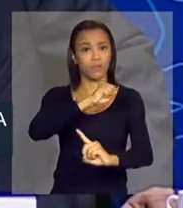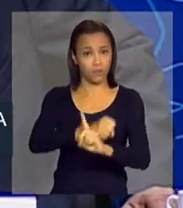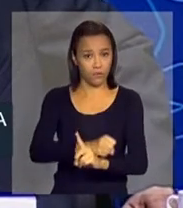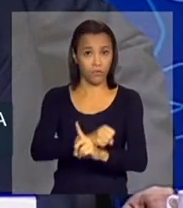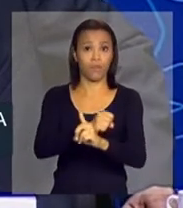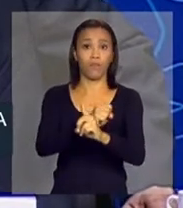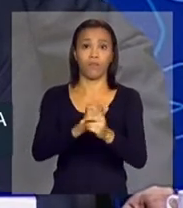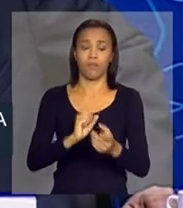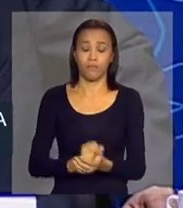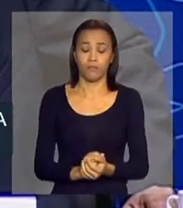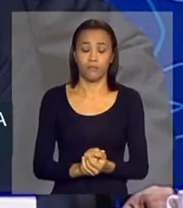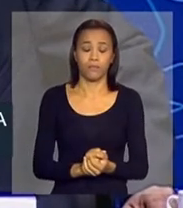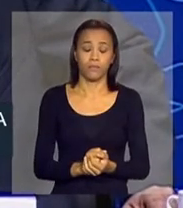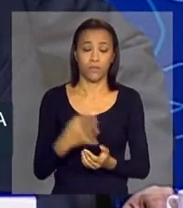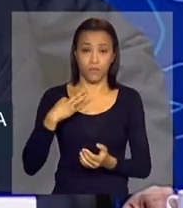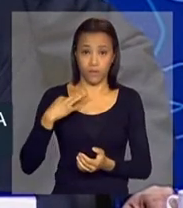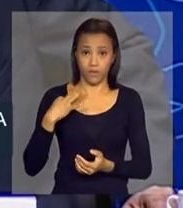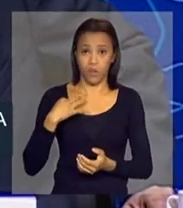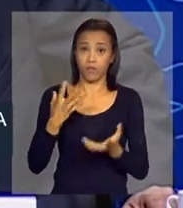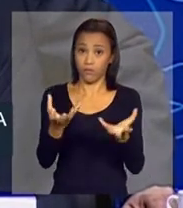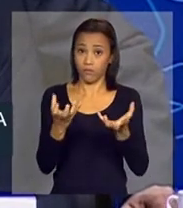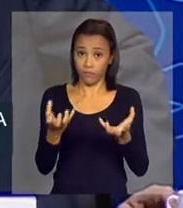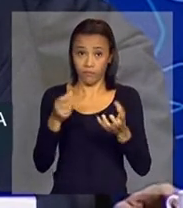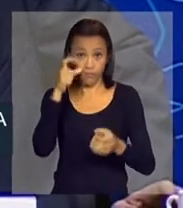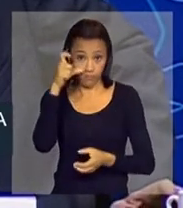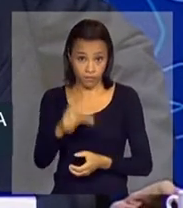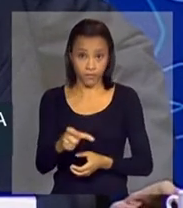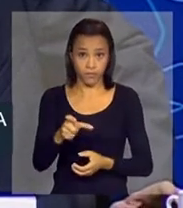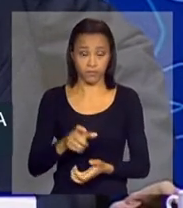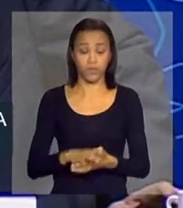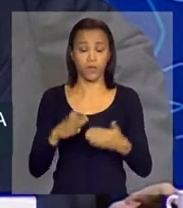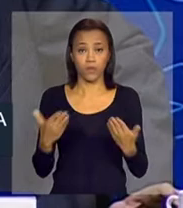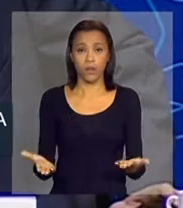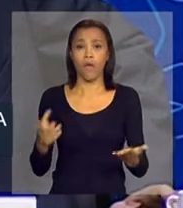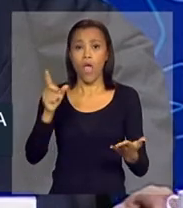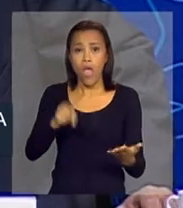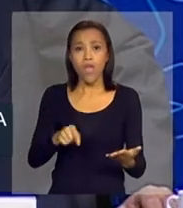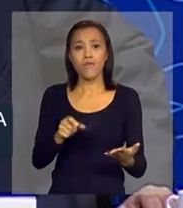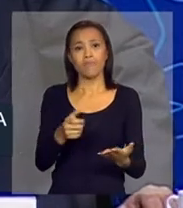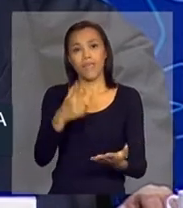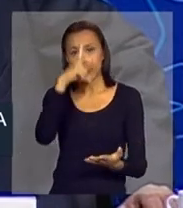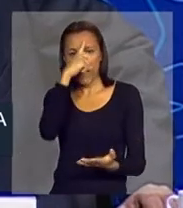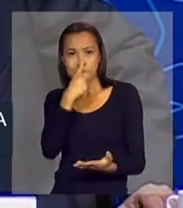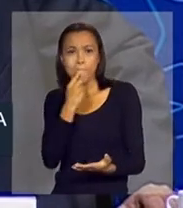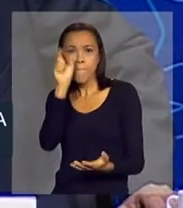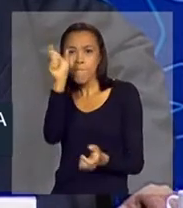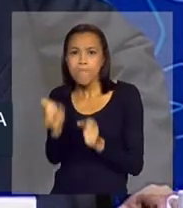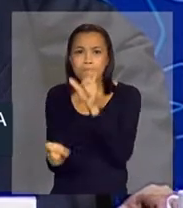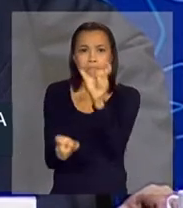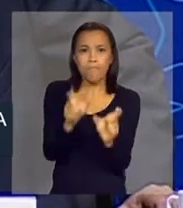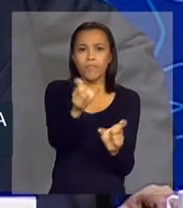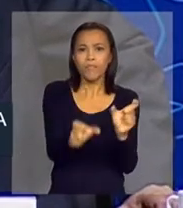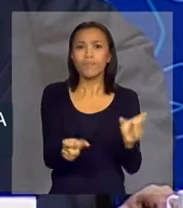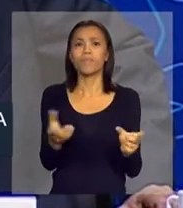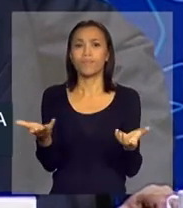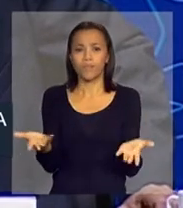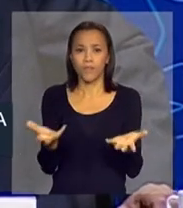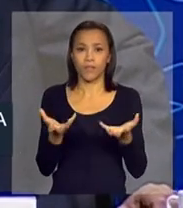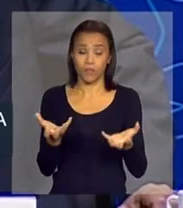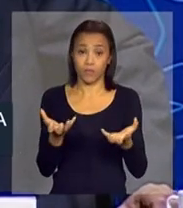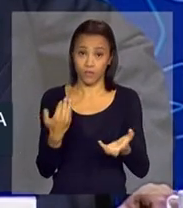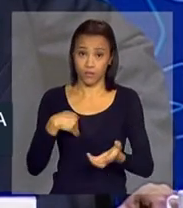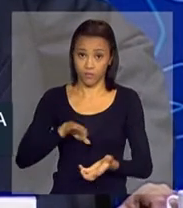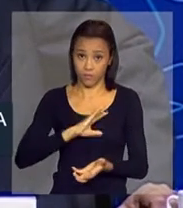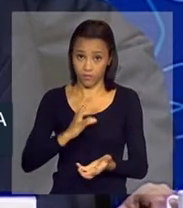segmentos da sociedade e da população. Então, é com esse perfil e com esse conceito que